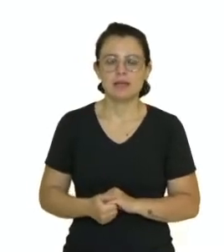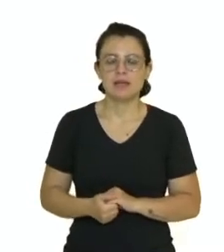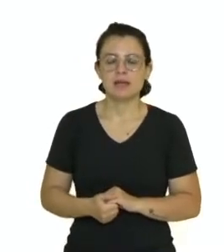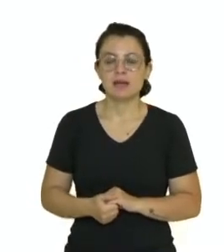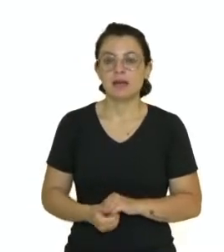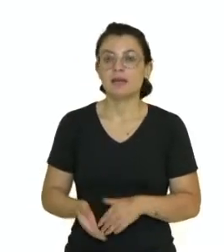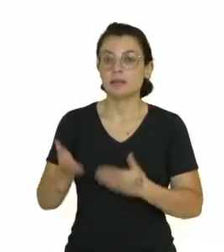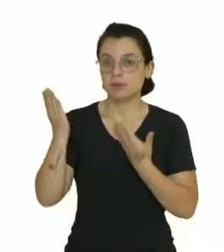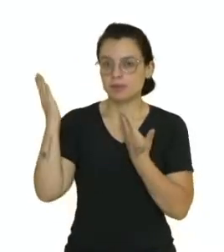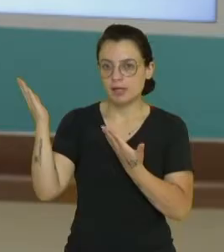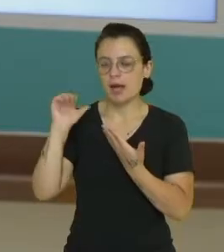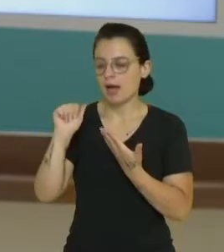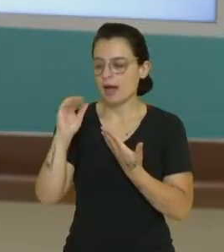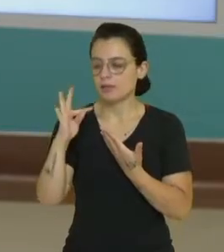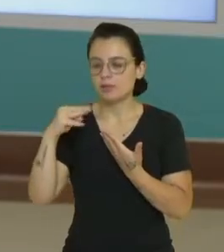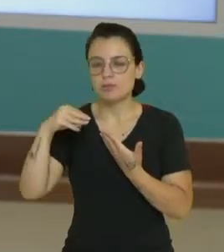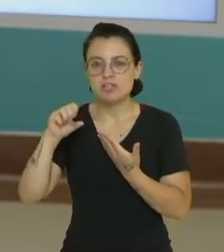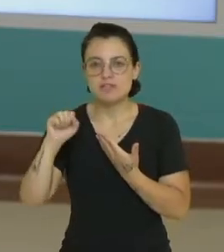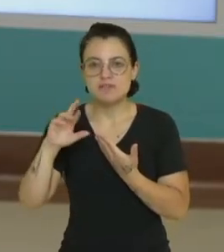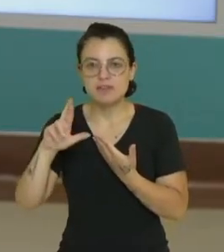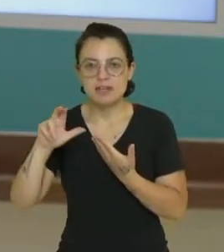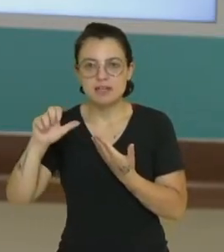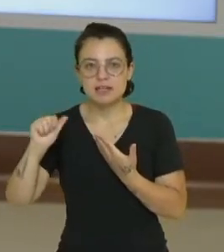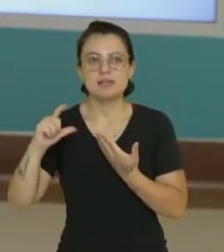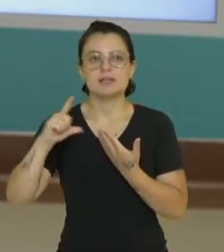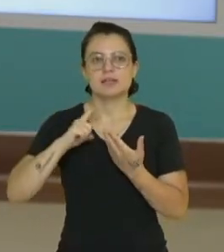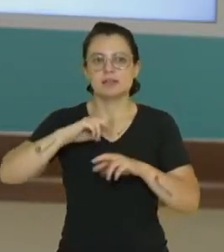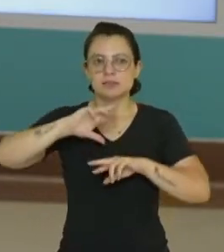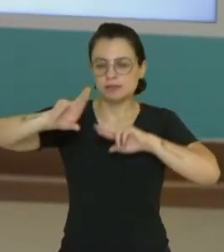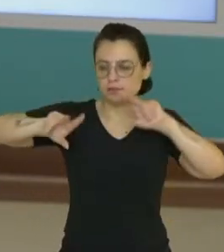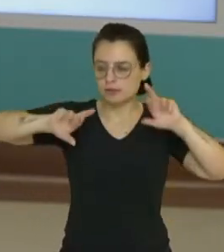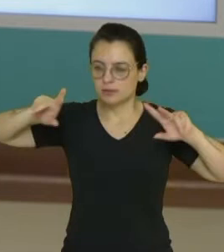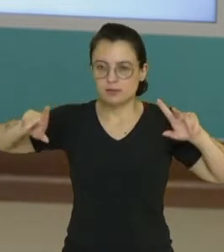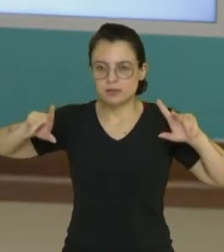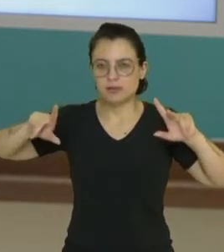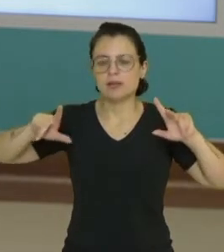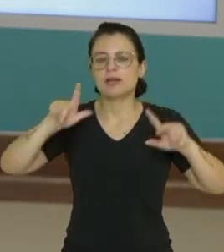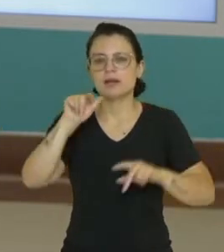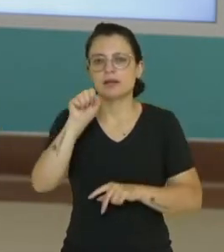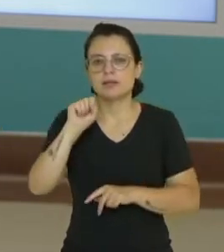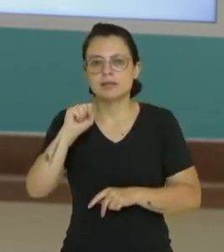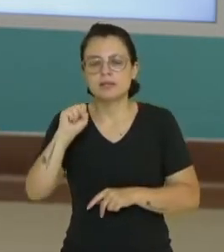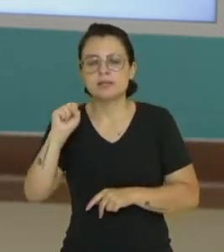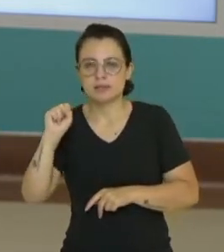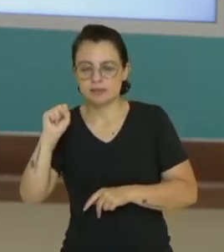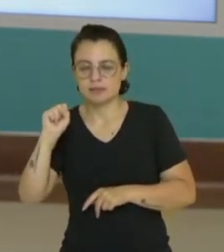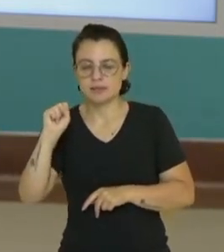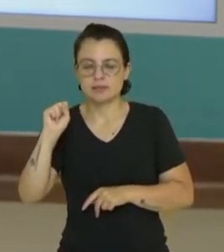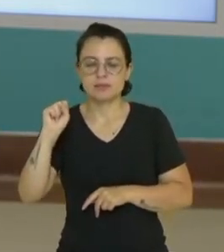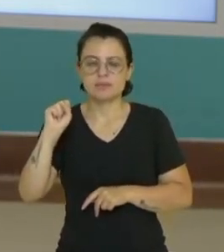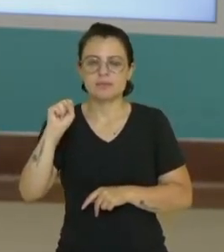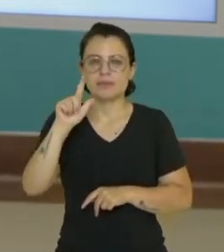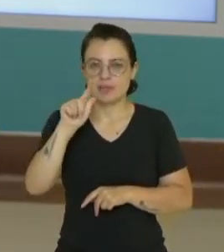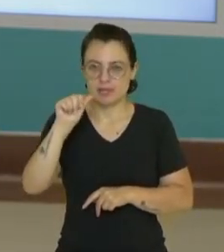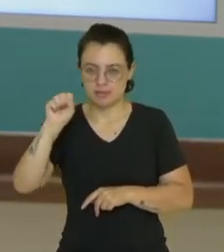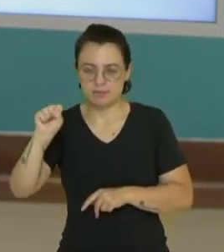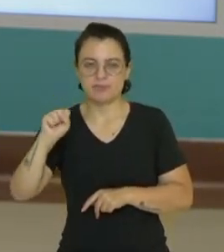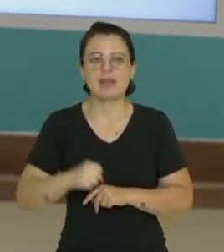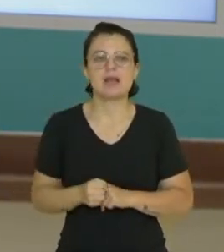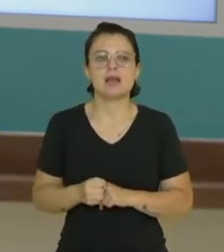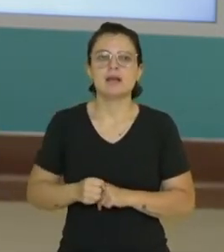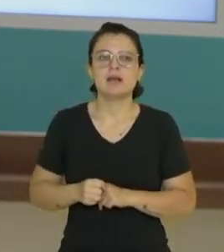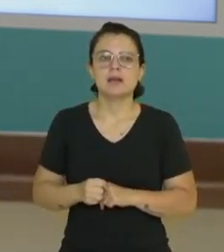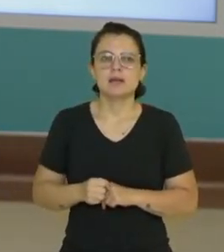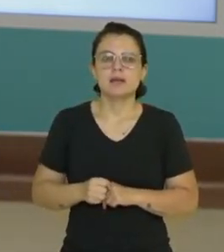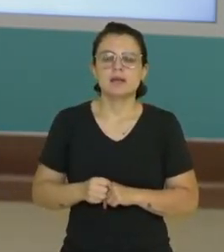é formada, então, por diferentes gases em diferentes proporções, em diferentes quantidades. Entre eles, o